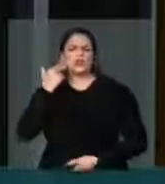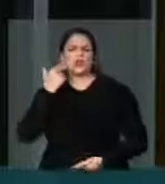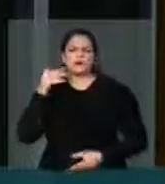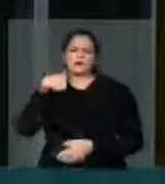Muito obrigado.